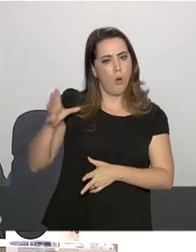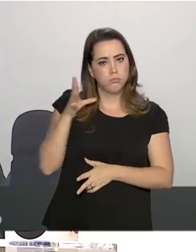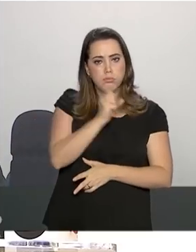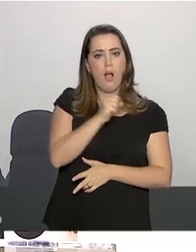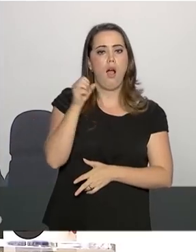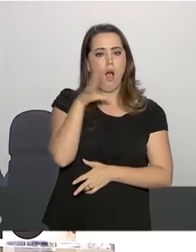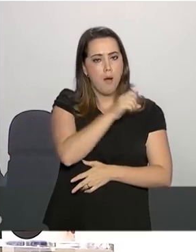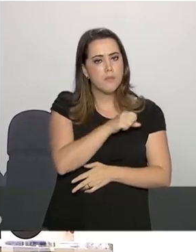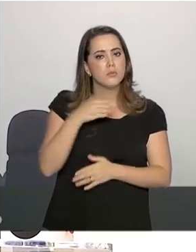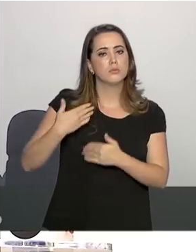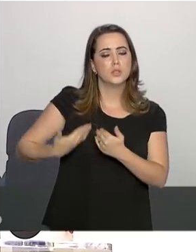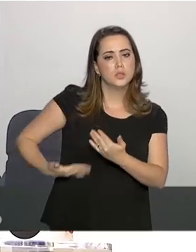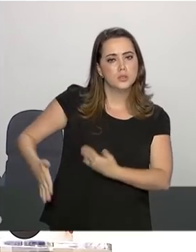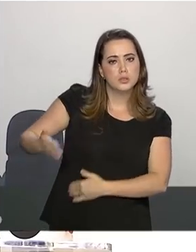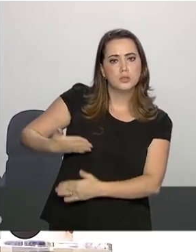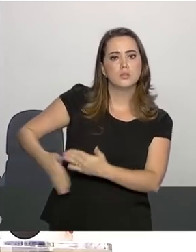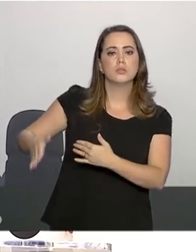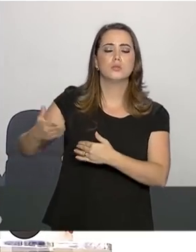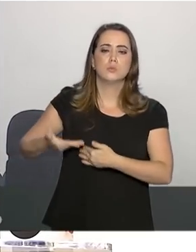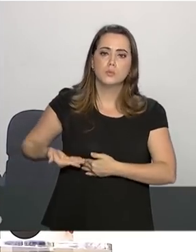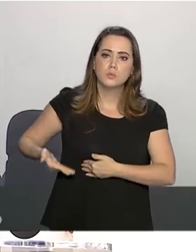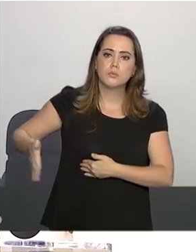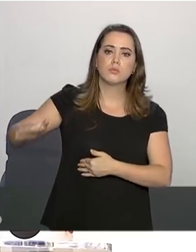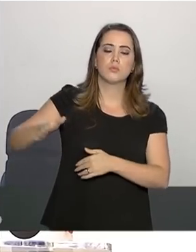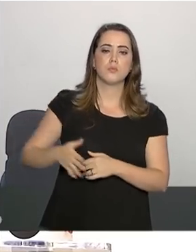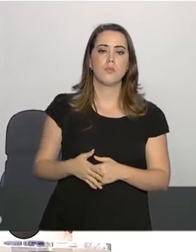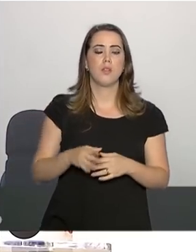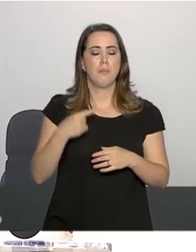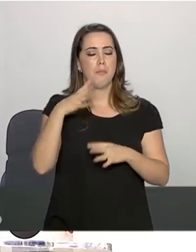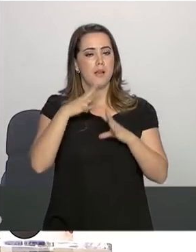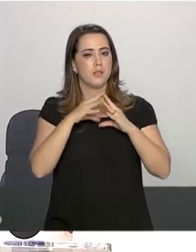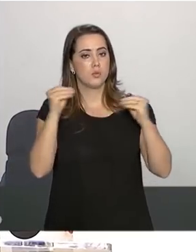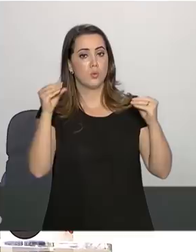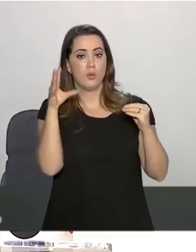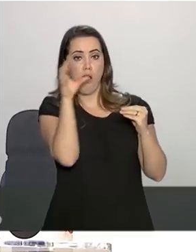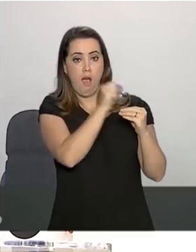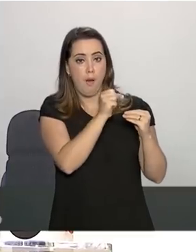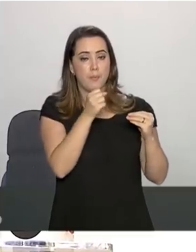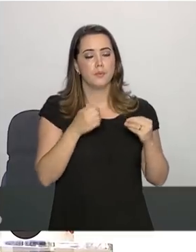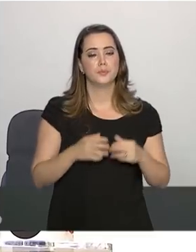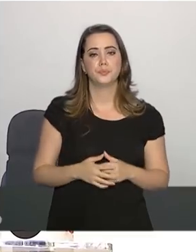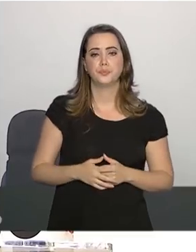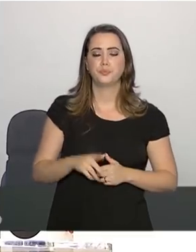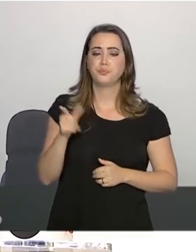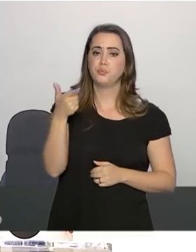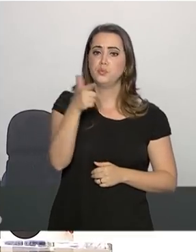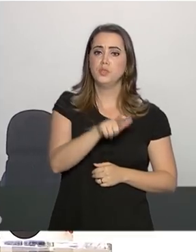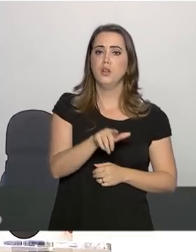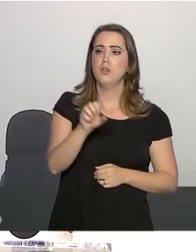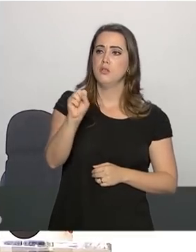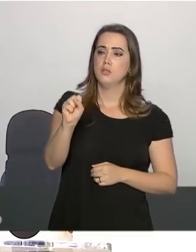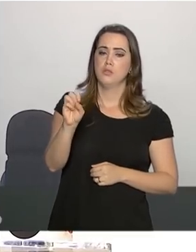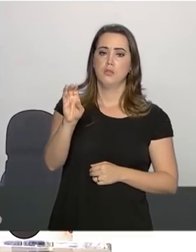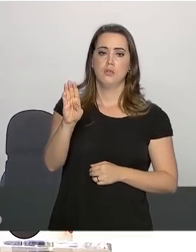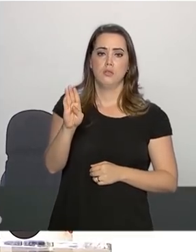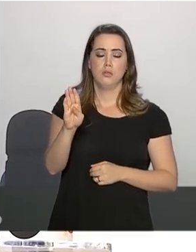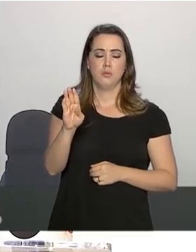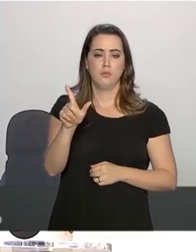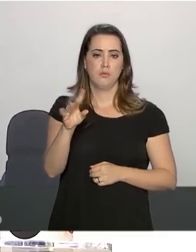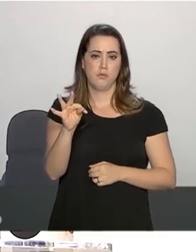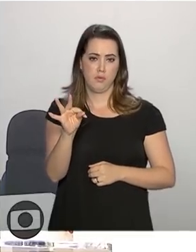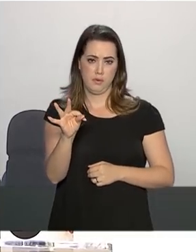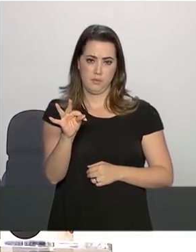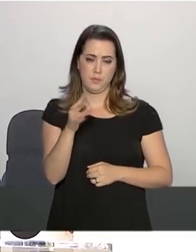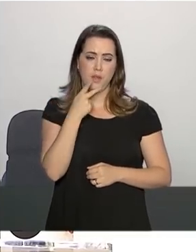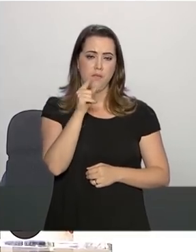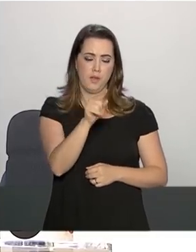processo de cura do nosso presidente. General, aqui novamente, Tiago Nolasco, do SBT, o senhor falou sobre a análise